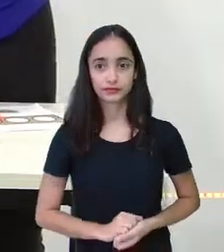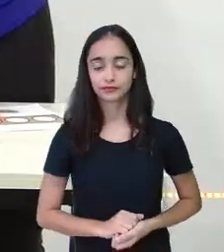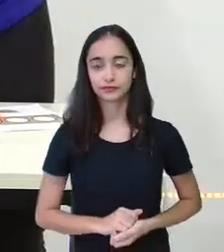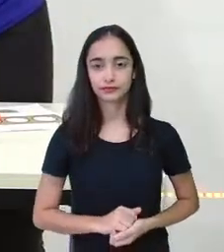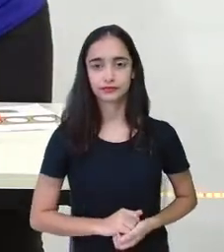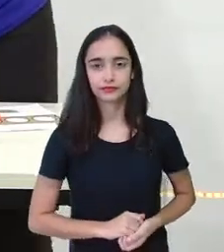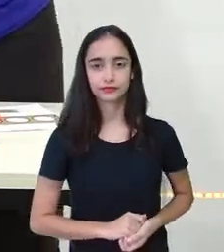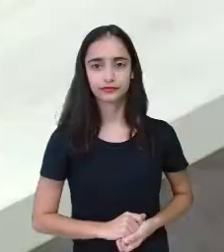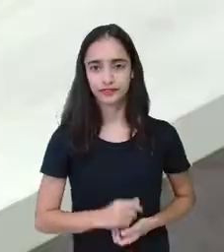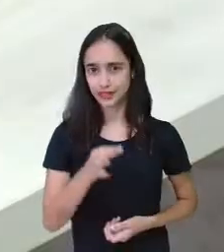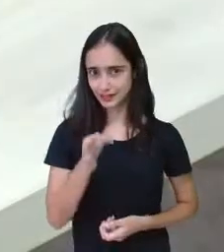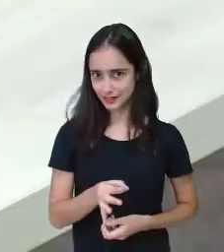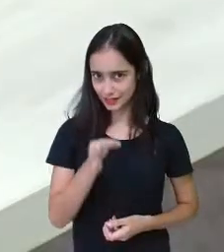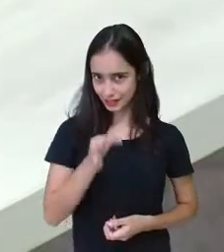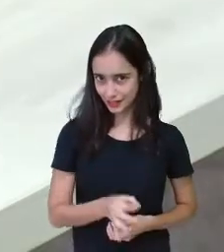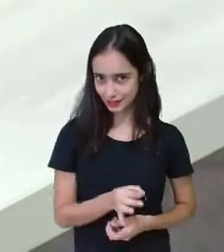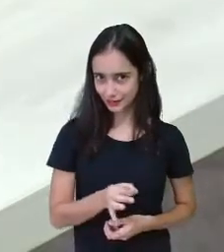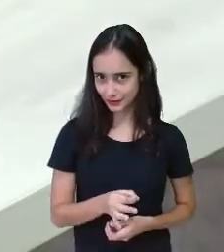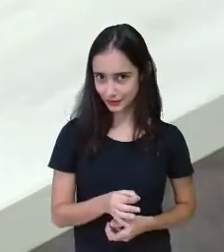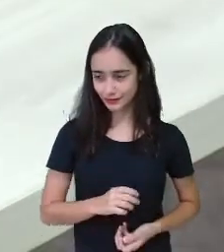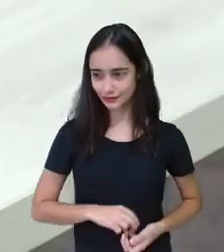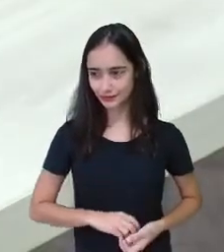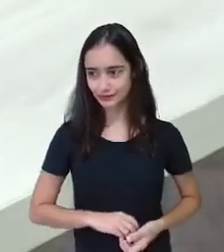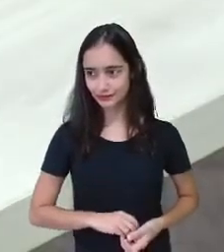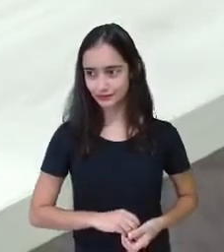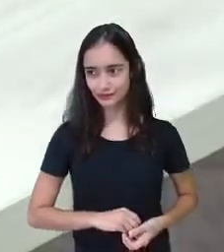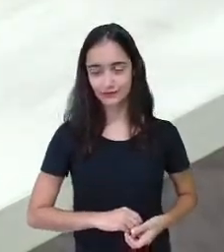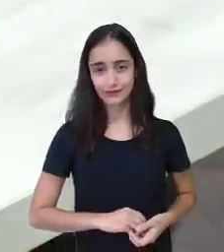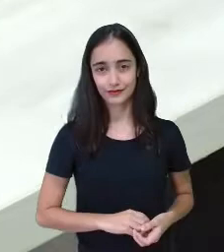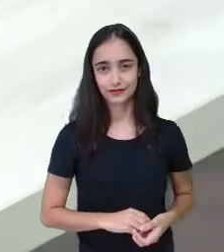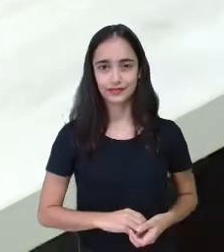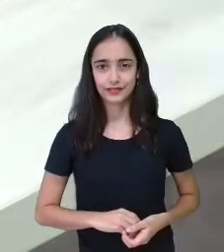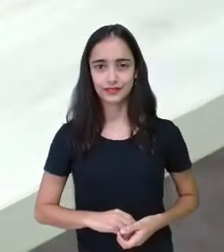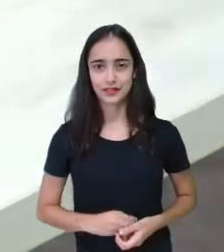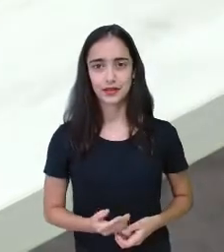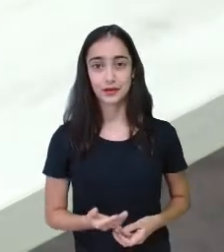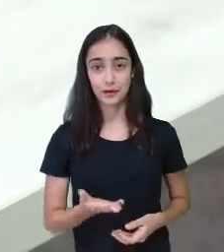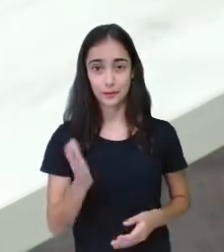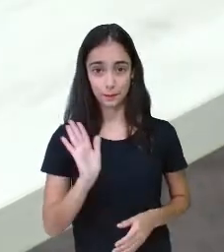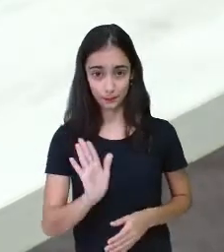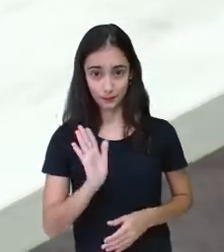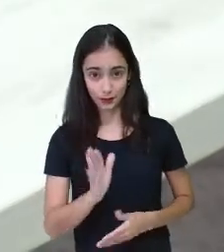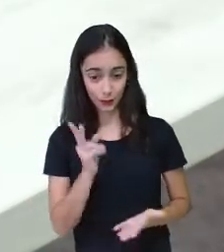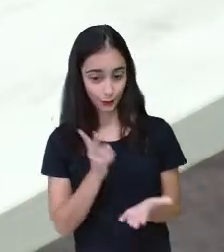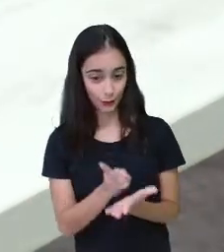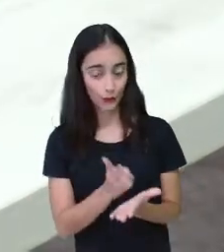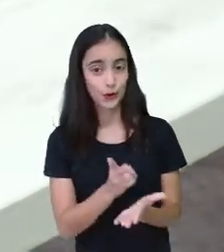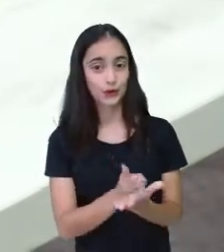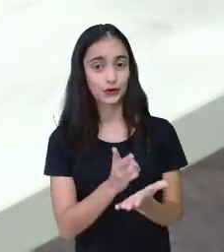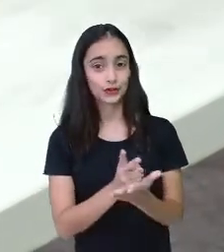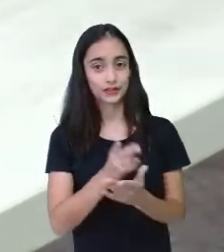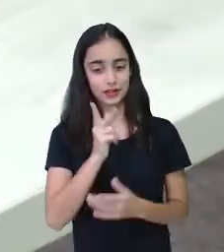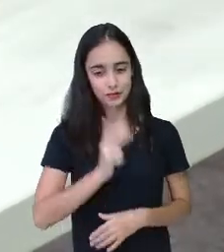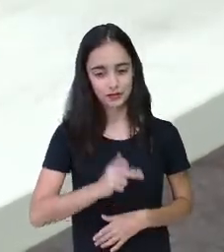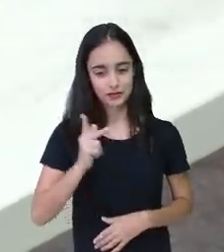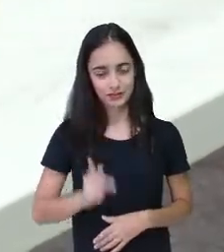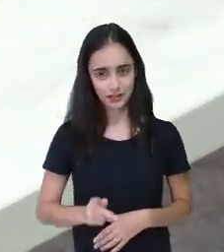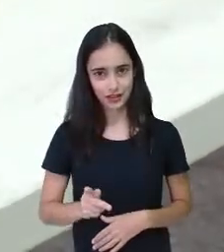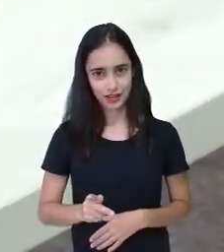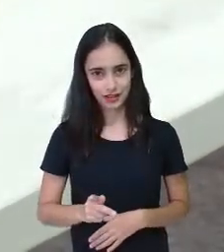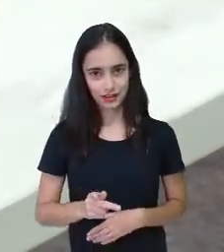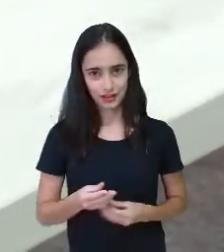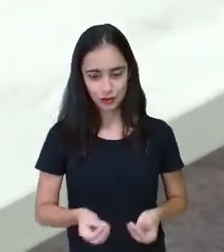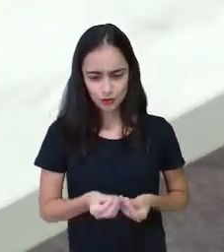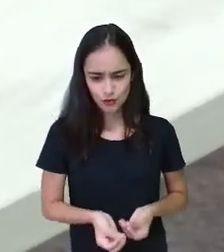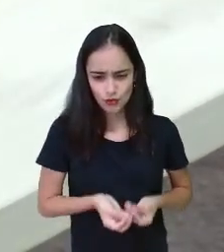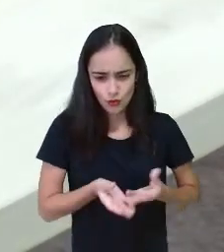Tá certo? É, vira assim. Deixa eu continuar aqui o da professora, eles caíram no número 1. Então,